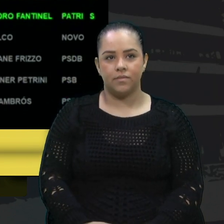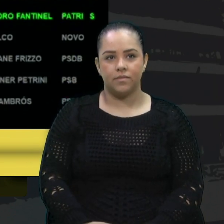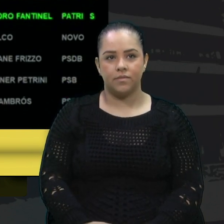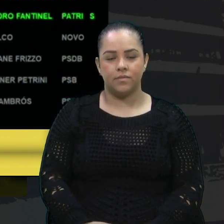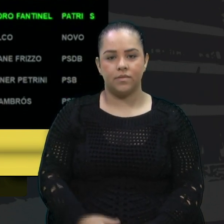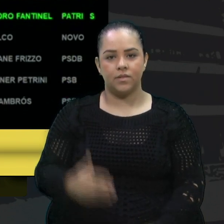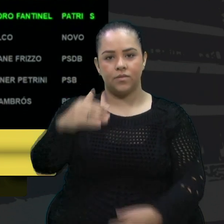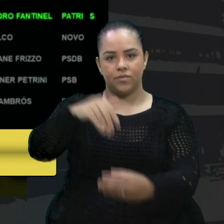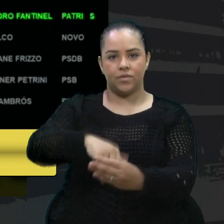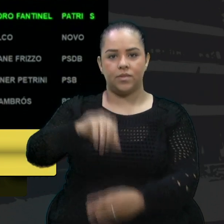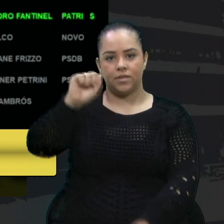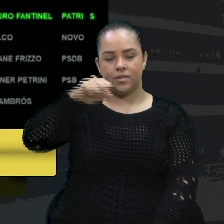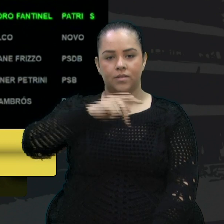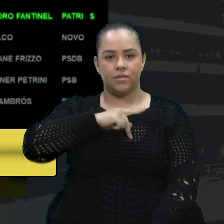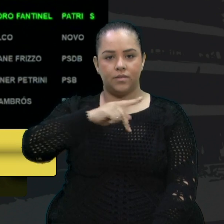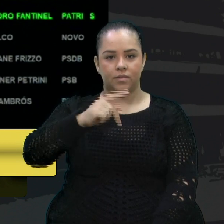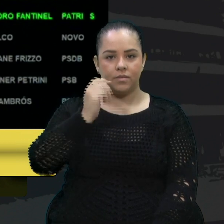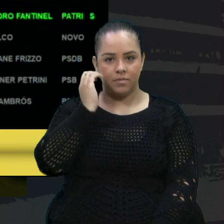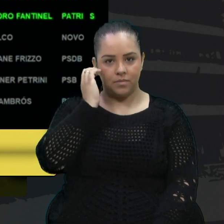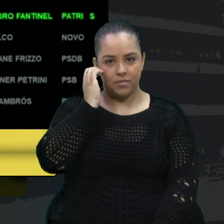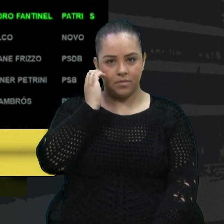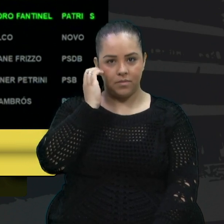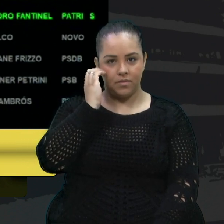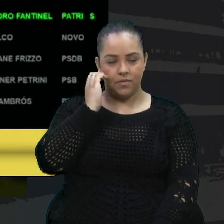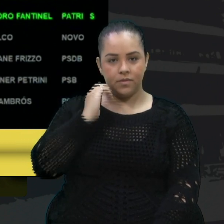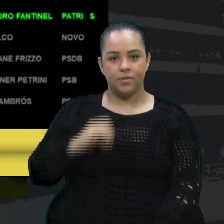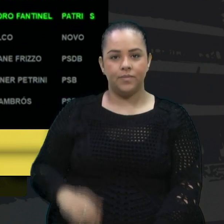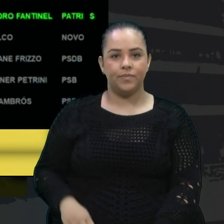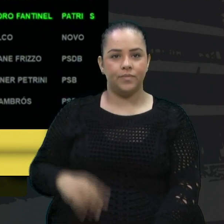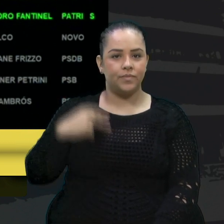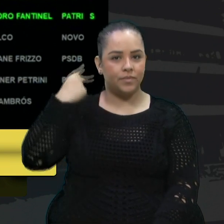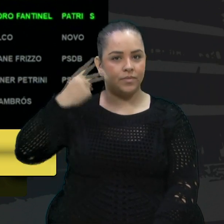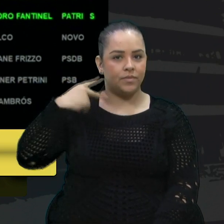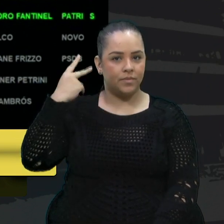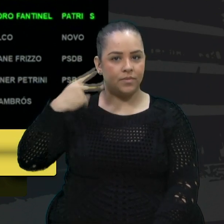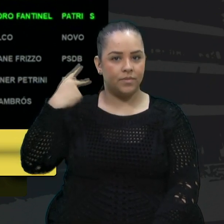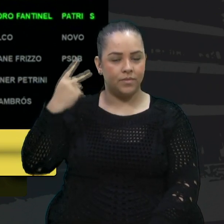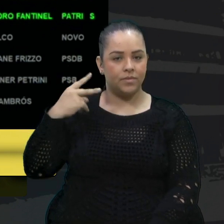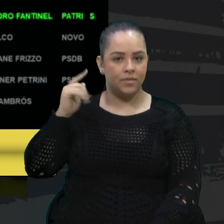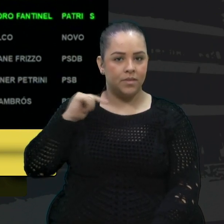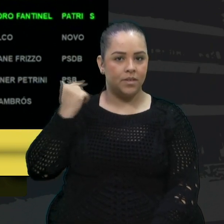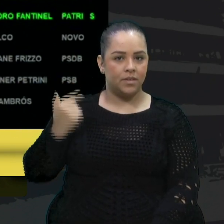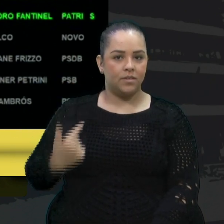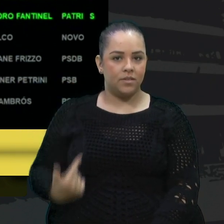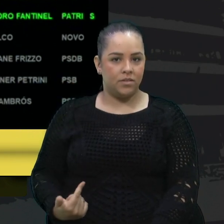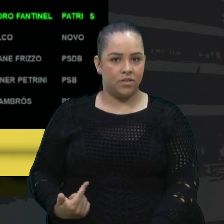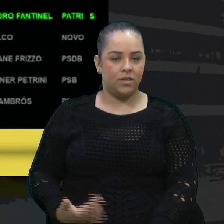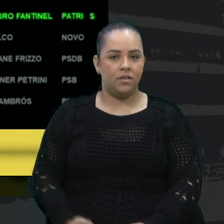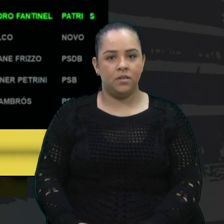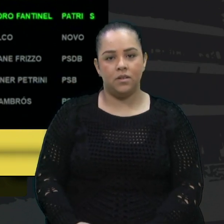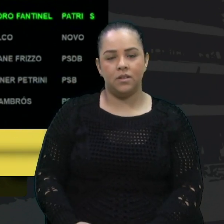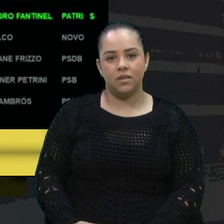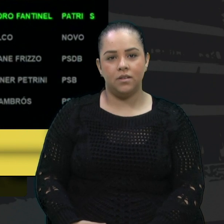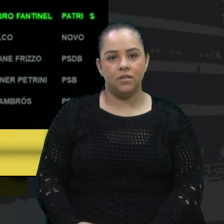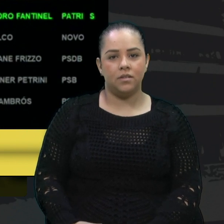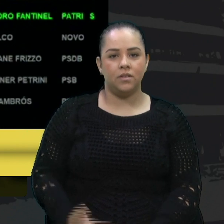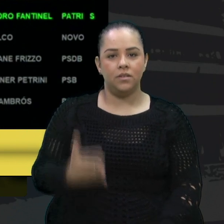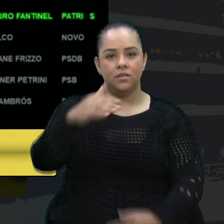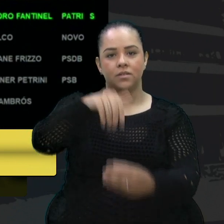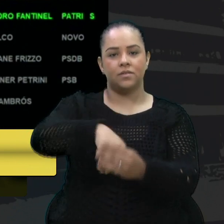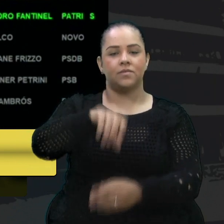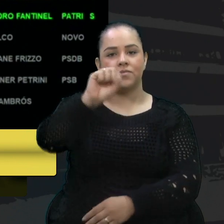Vota sim, senhor presidente. Vota sim. Vereadora Gladys Frizzo. Vota sim, presidente. Vota sim.